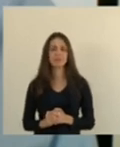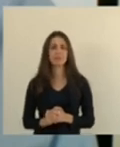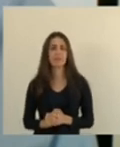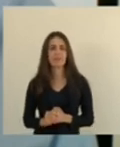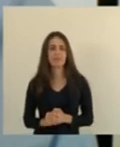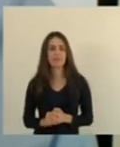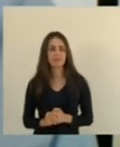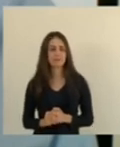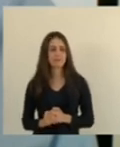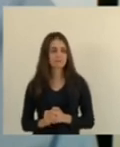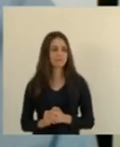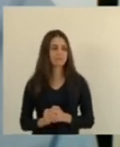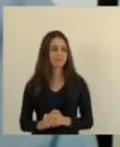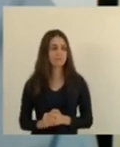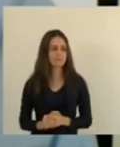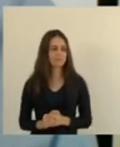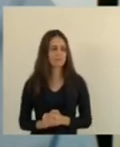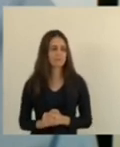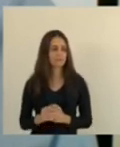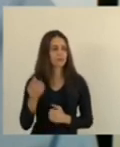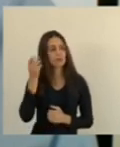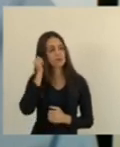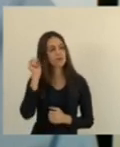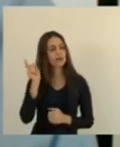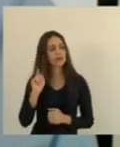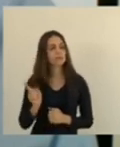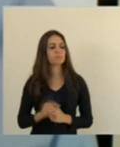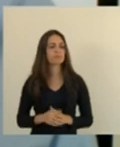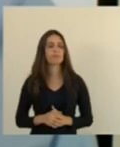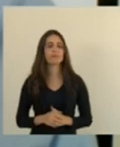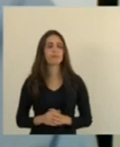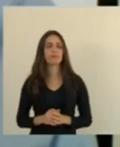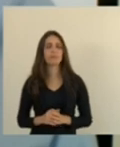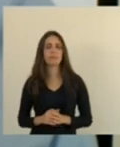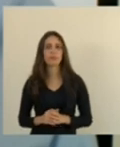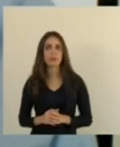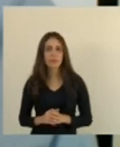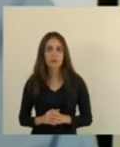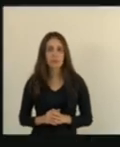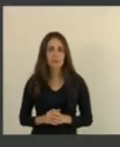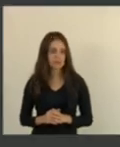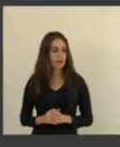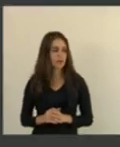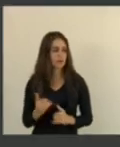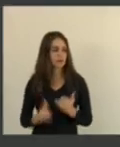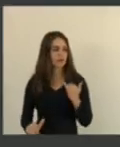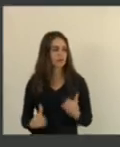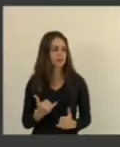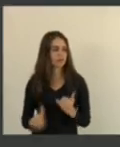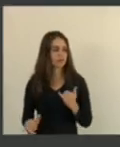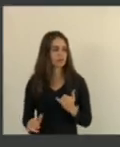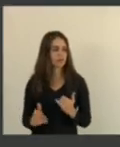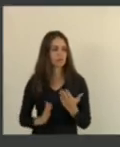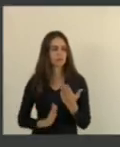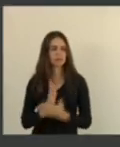delogante todo exposto meu relatório é a aprovação com emenda oral